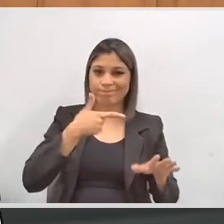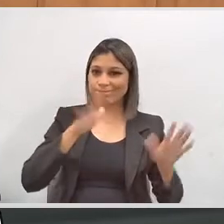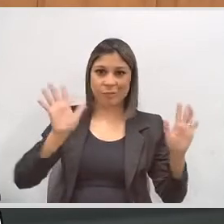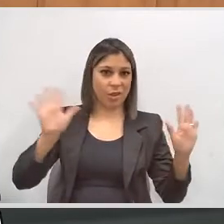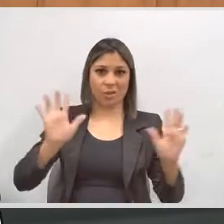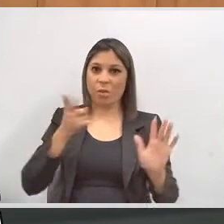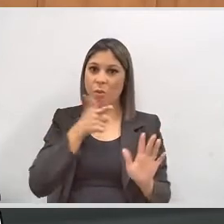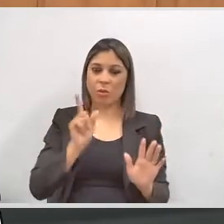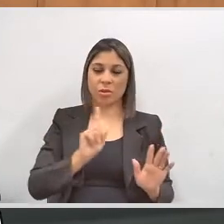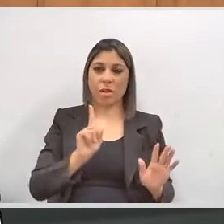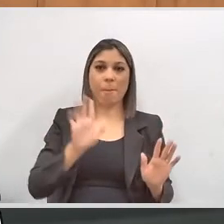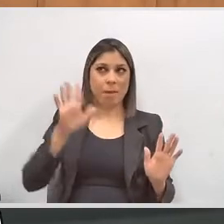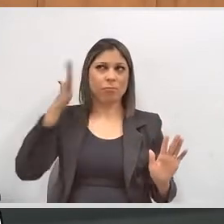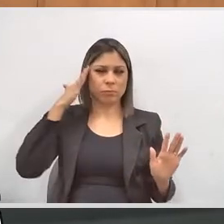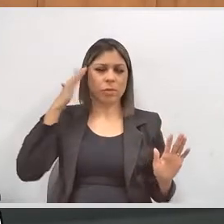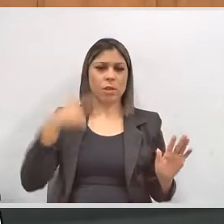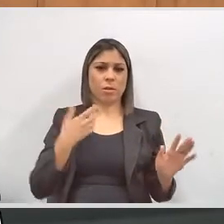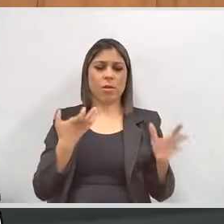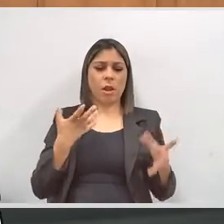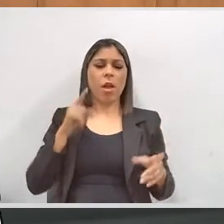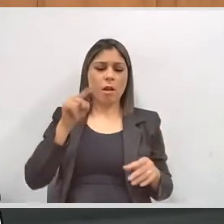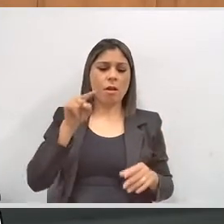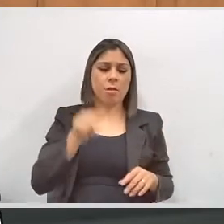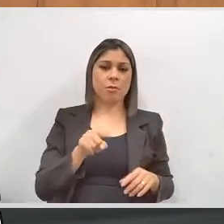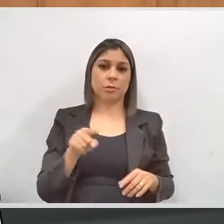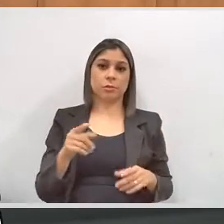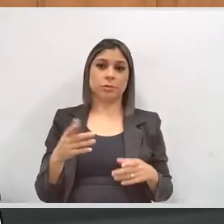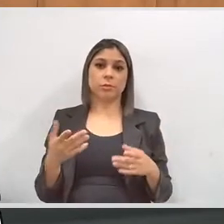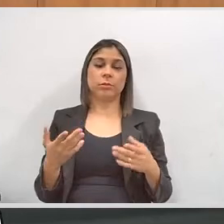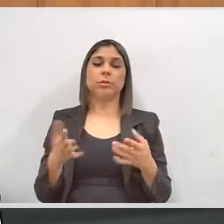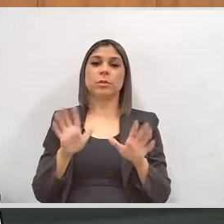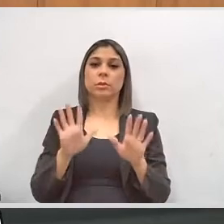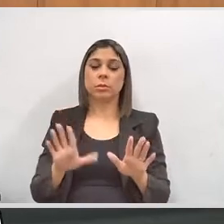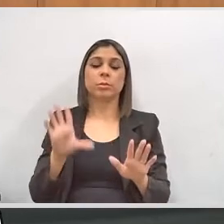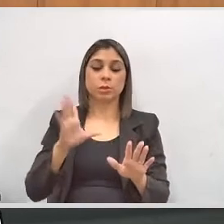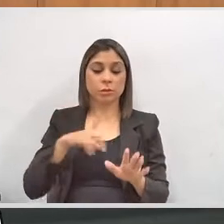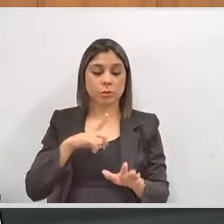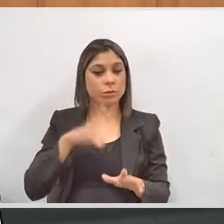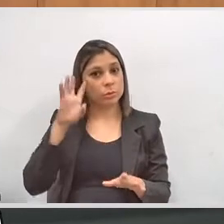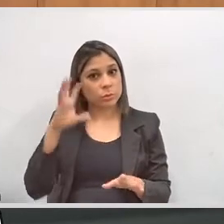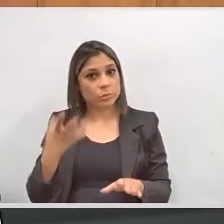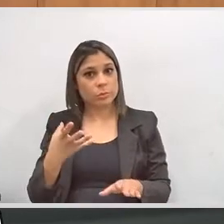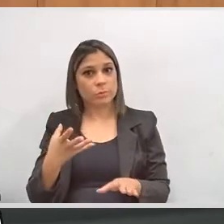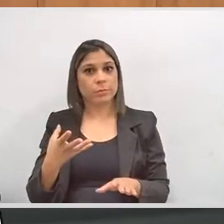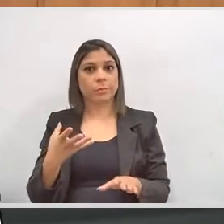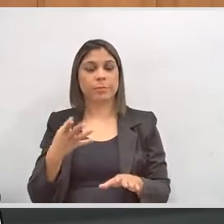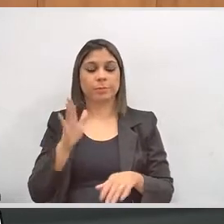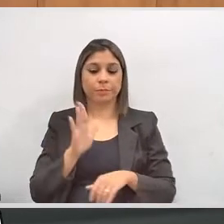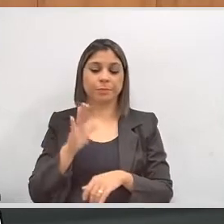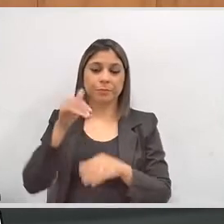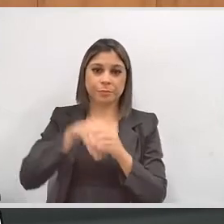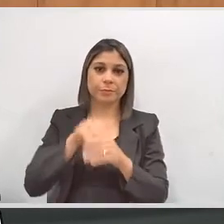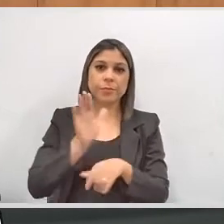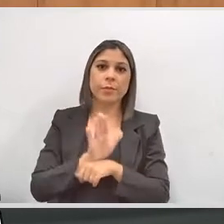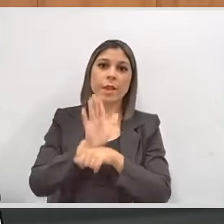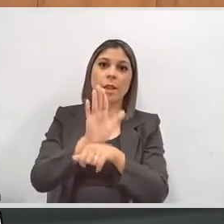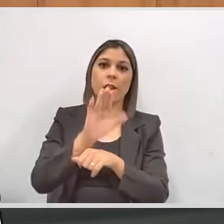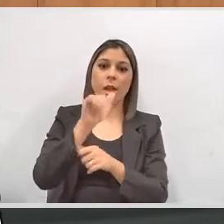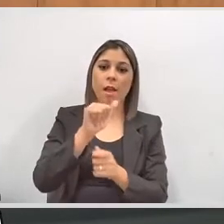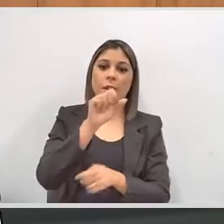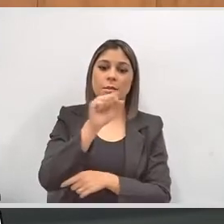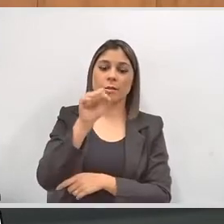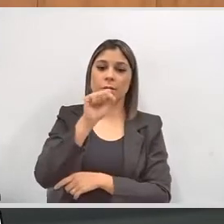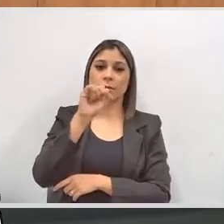si não nos causa preocupação. Isso parece que já está bem saneado pela solução do voto assistido. Mas,